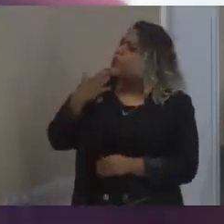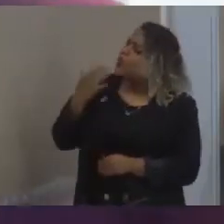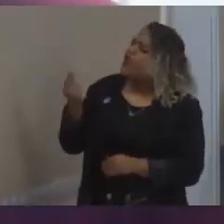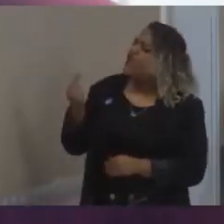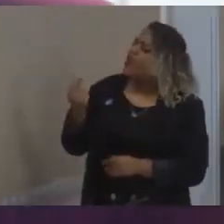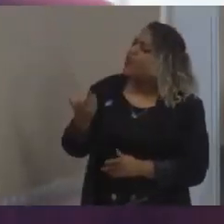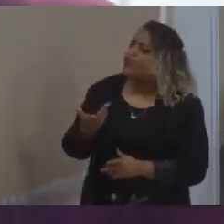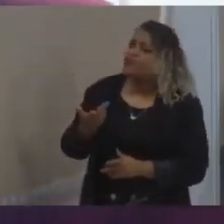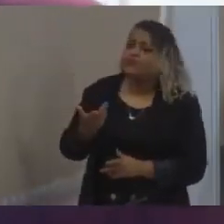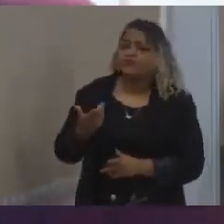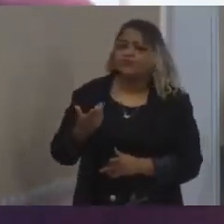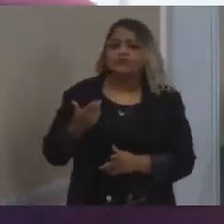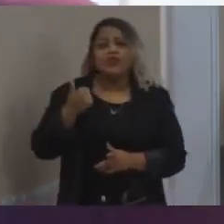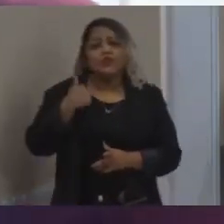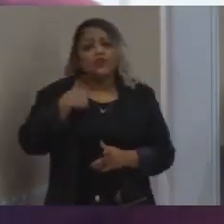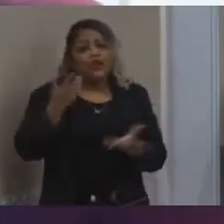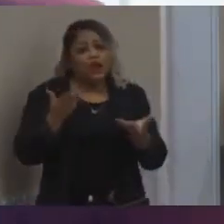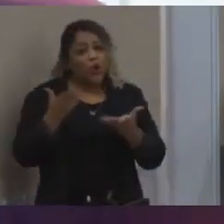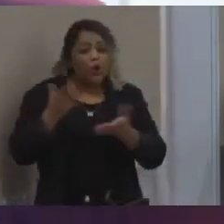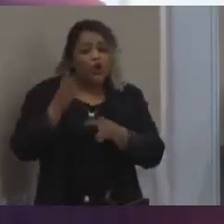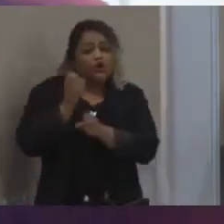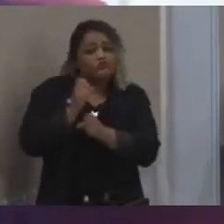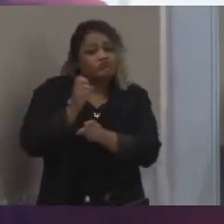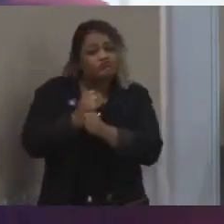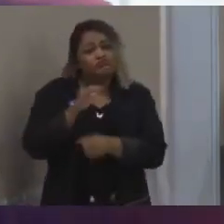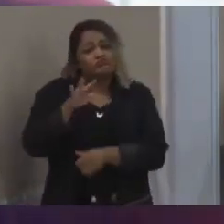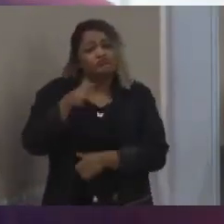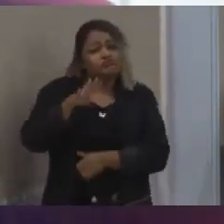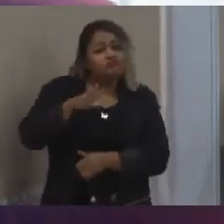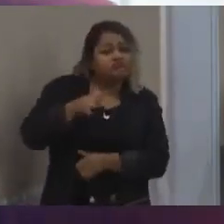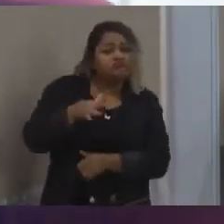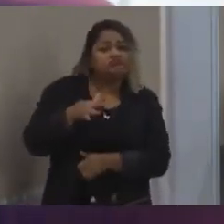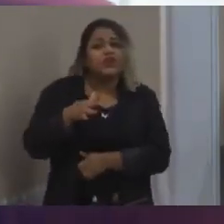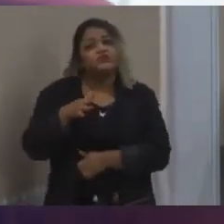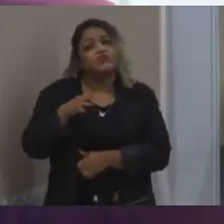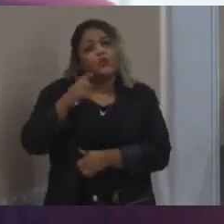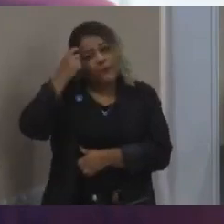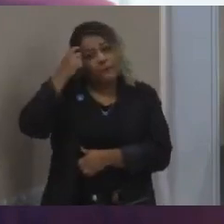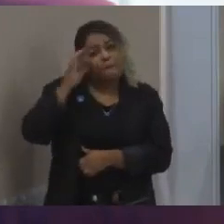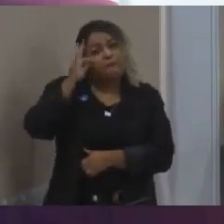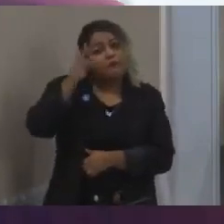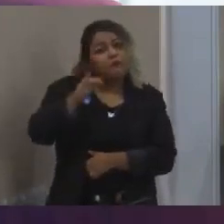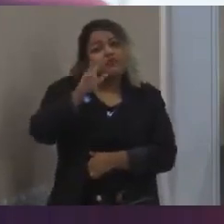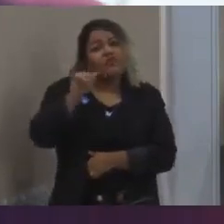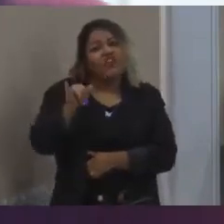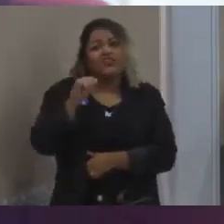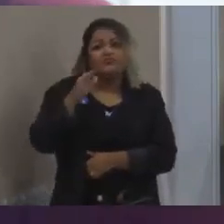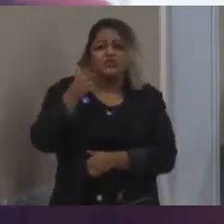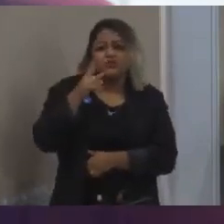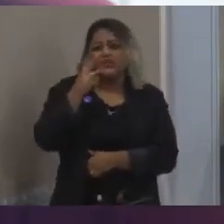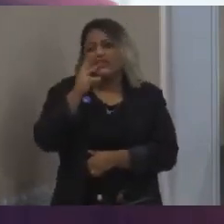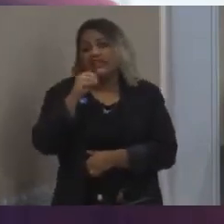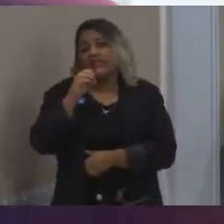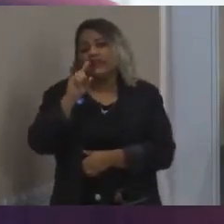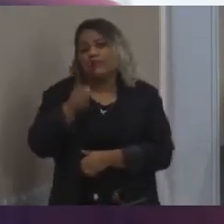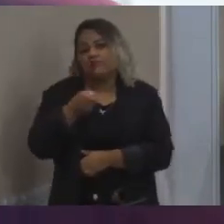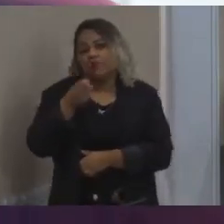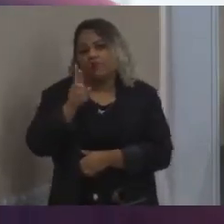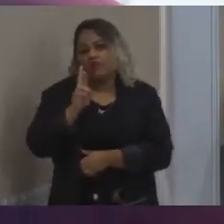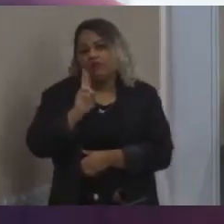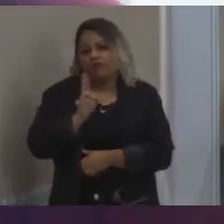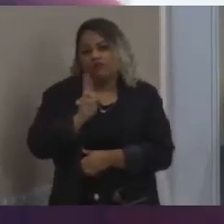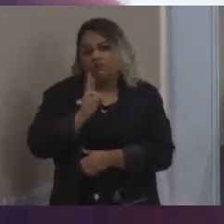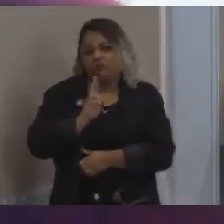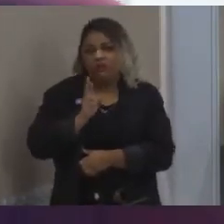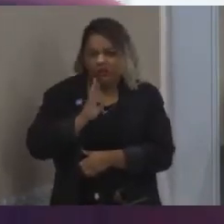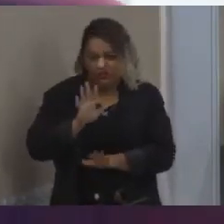A gente está fazendo uma estimativa média aqui, se for necessário, em torno de R$ mil, ou no máximo, por unidade,